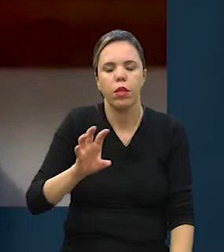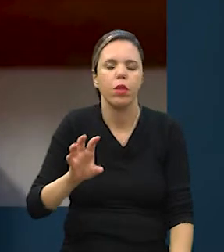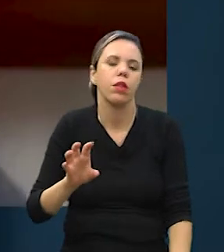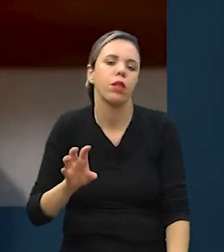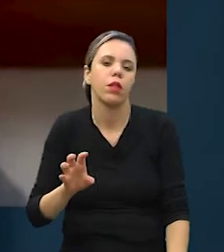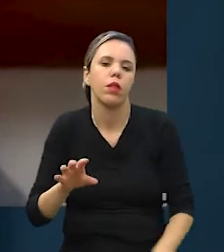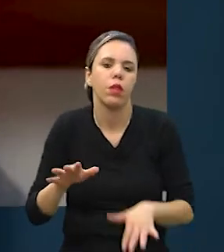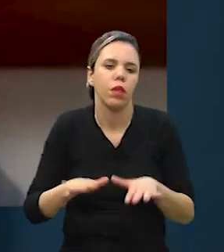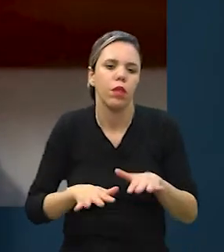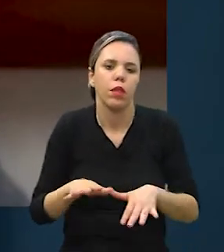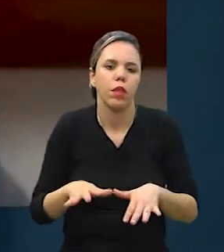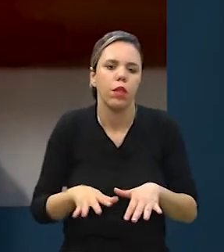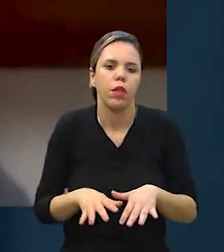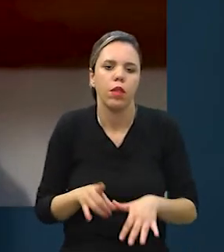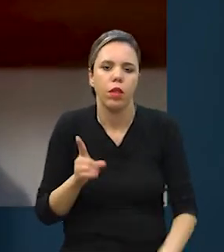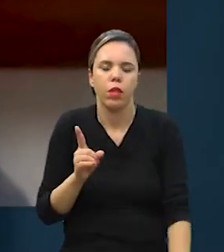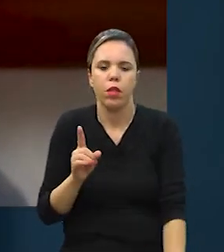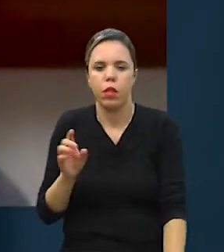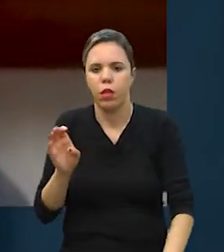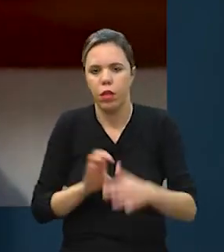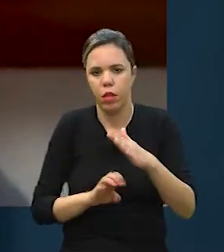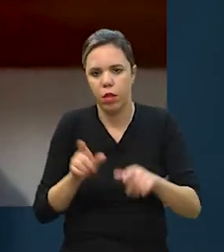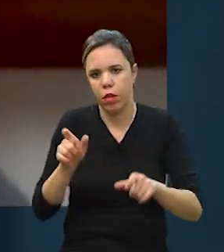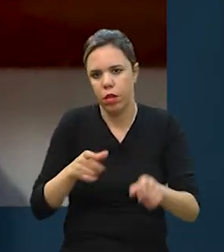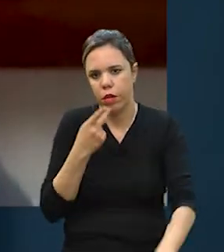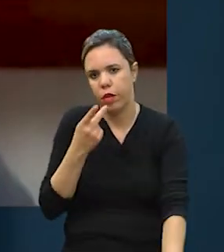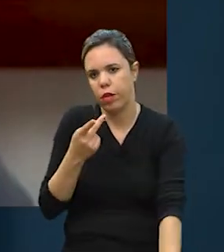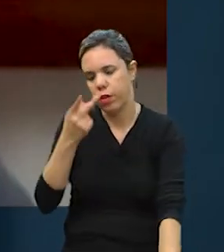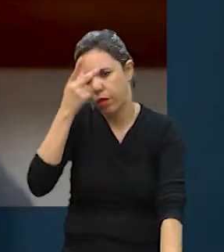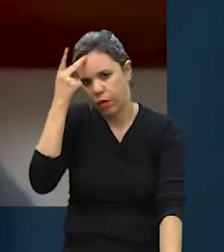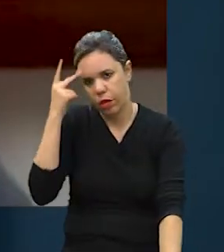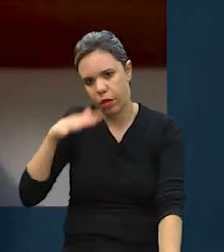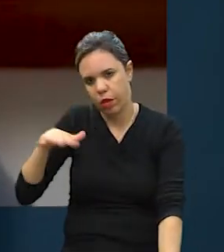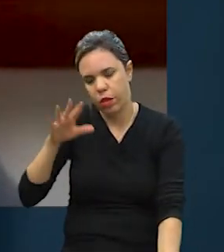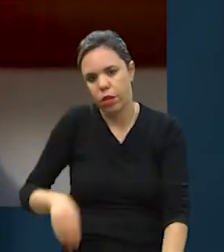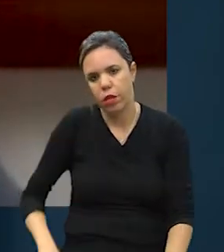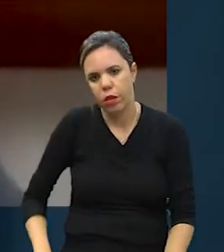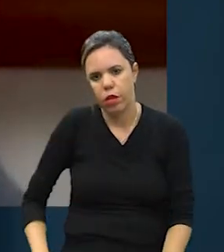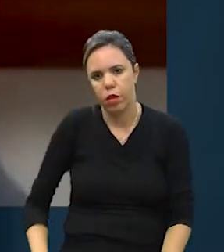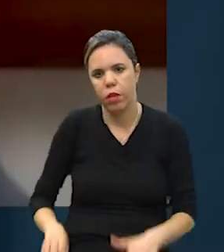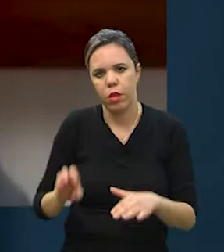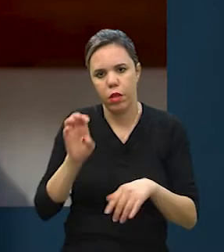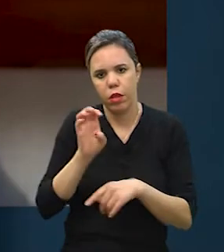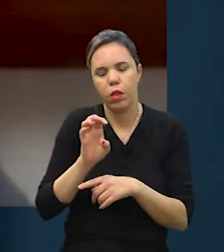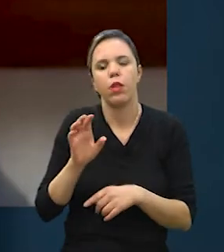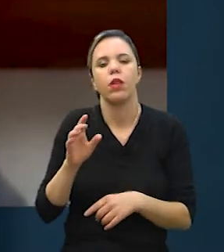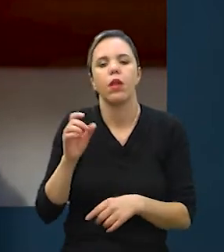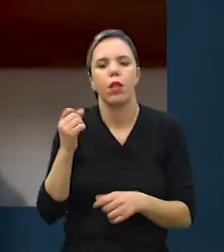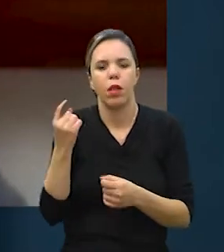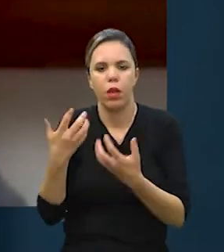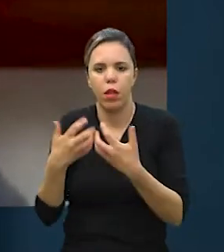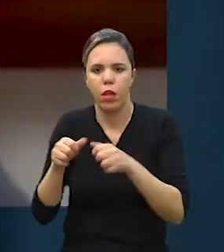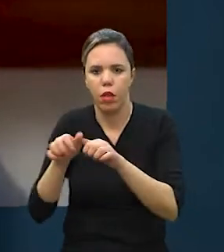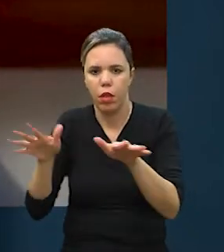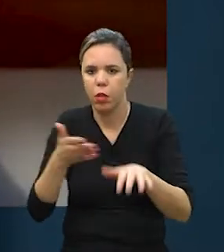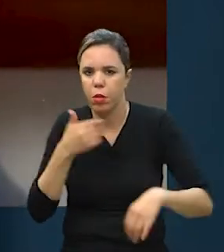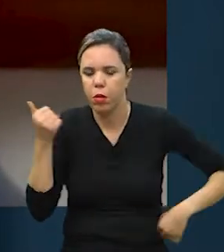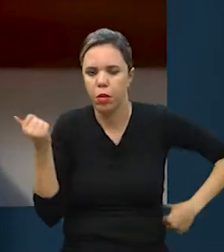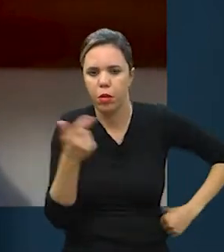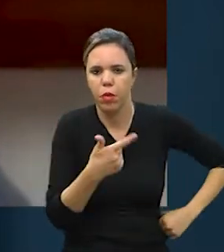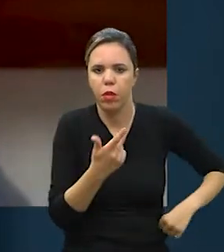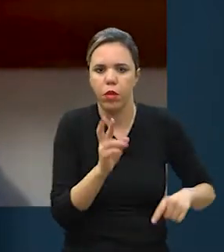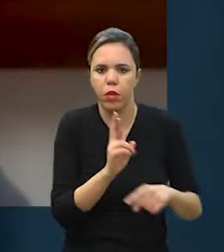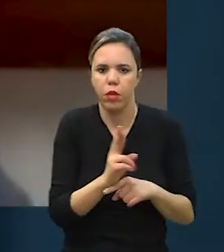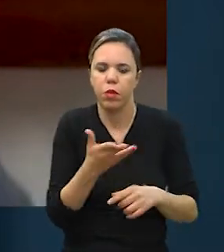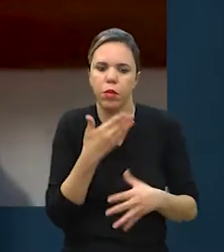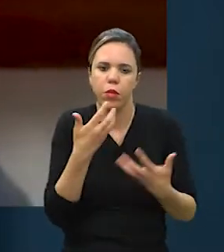mais do que só estado, às vezes uma empresa fala de pessoas. Então, existem estados que o distribuidor funciona melhor, existem